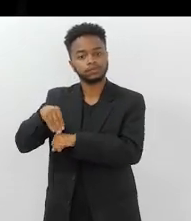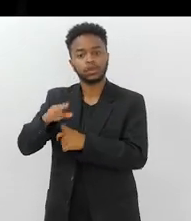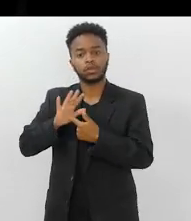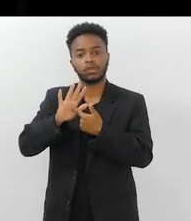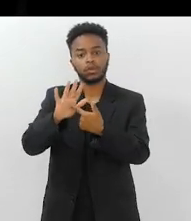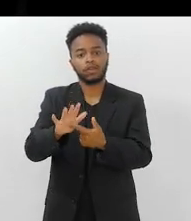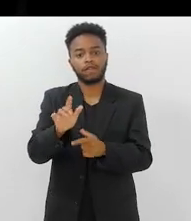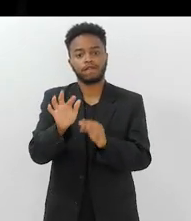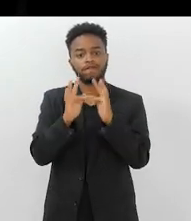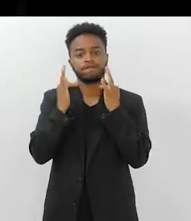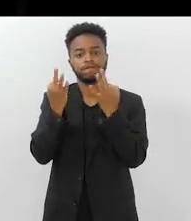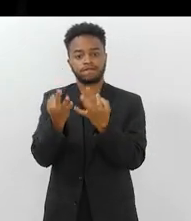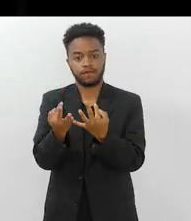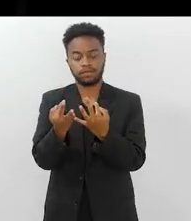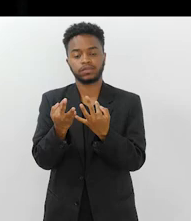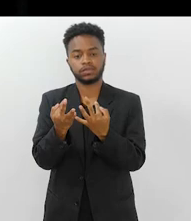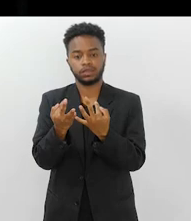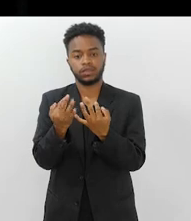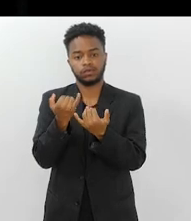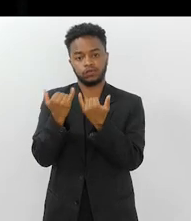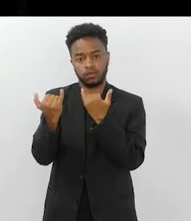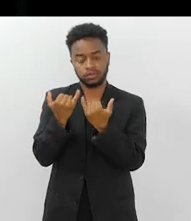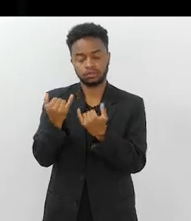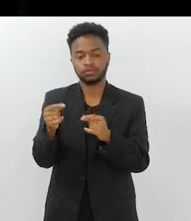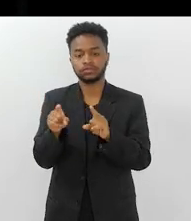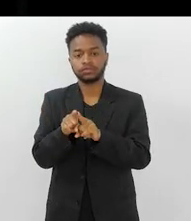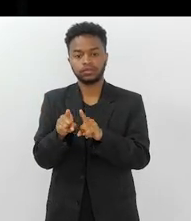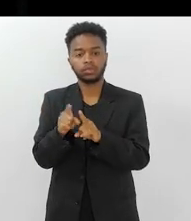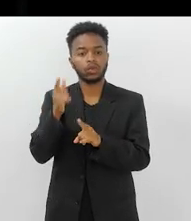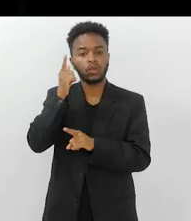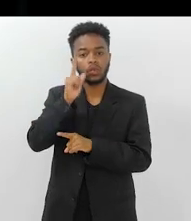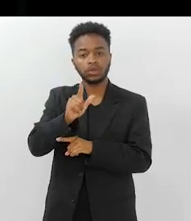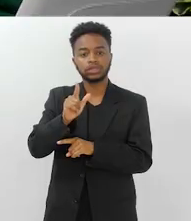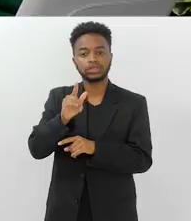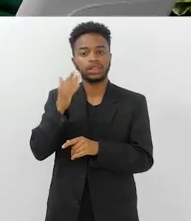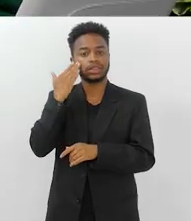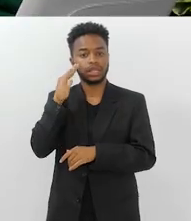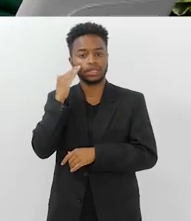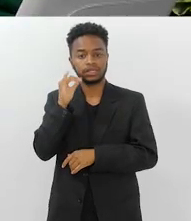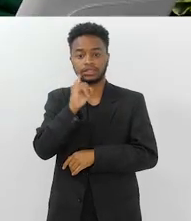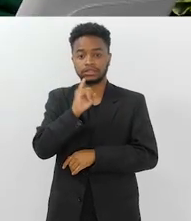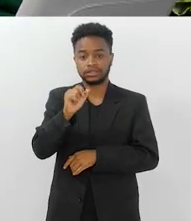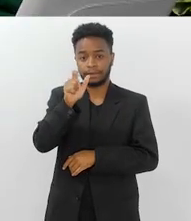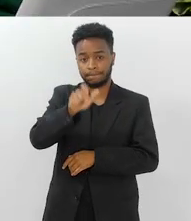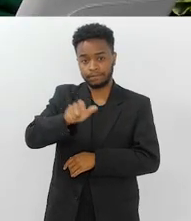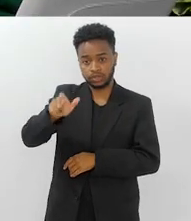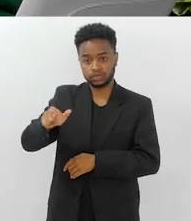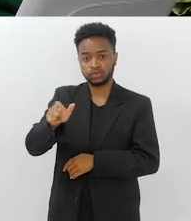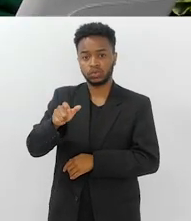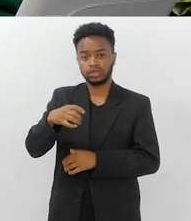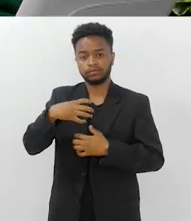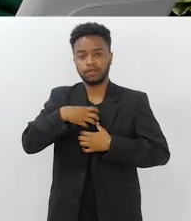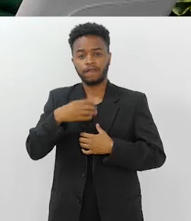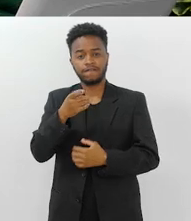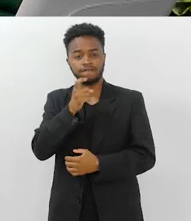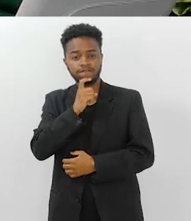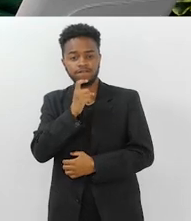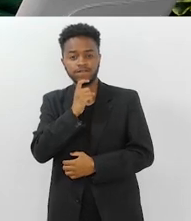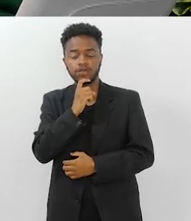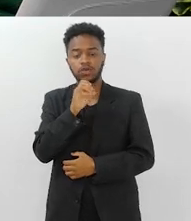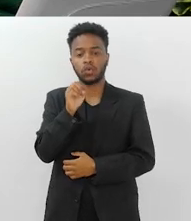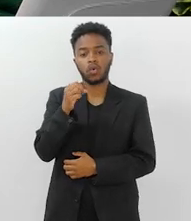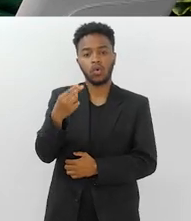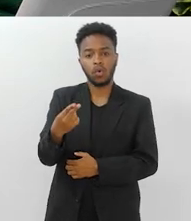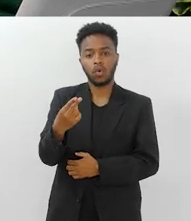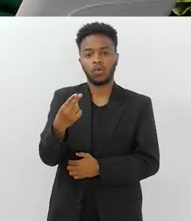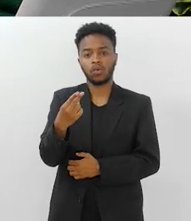forma leiga para os familiares e para os cuidadores de conseguir interpretar quando aquele idoso está com muito frio, está sentindo muito